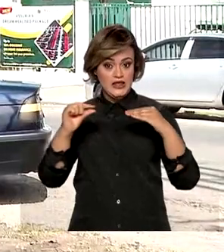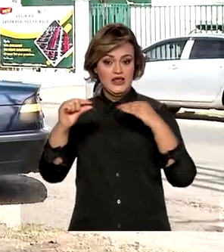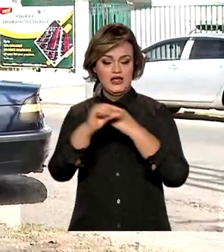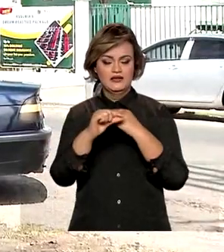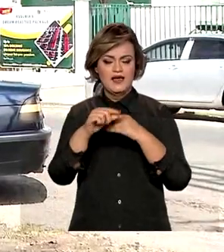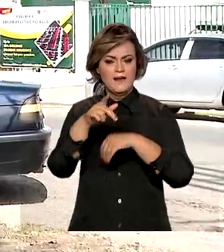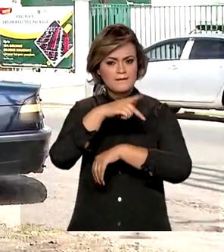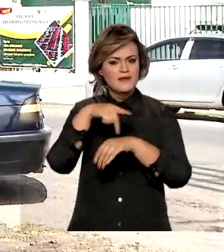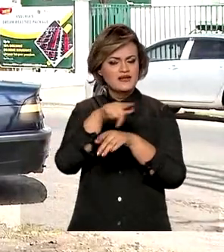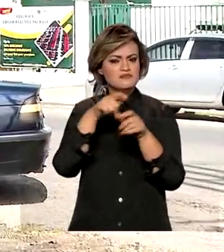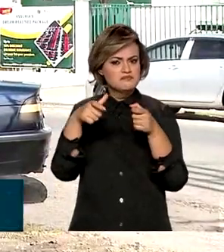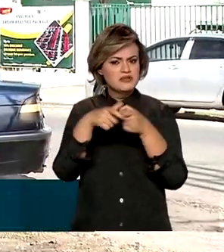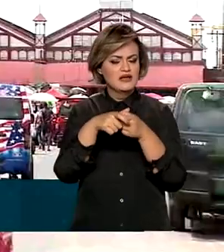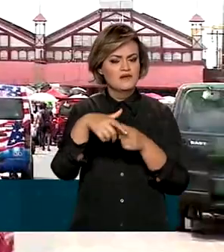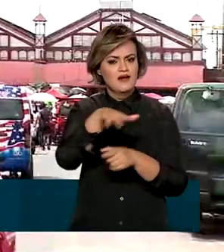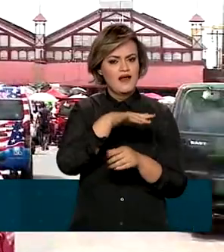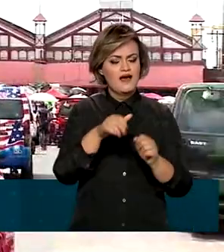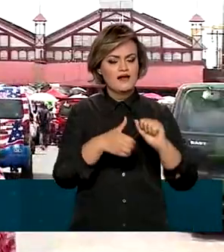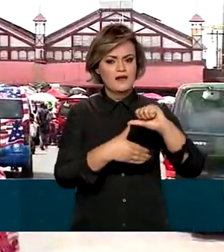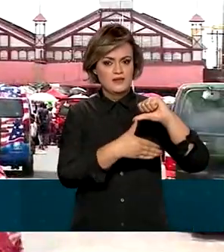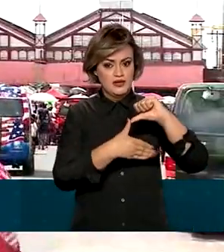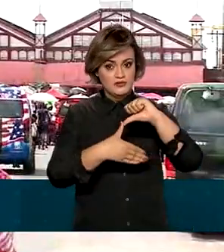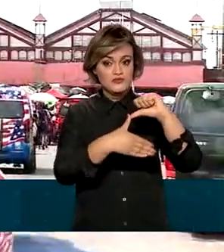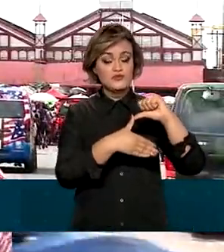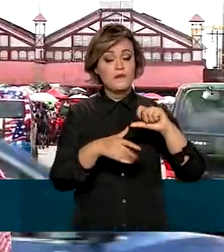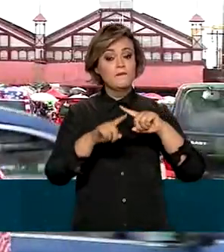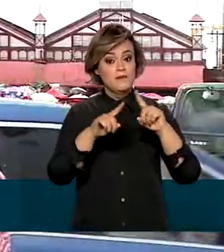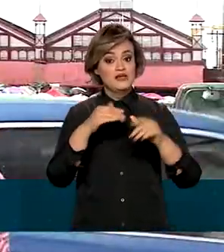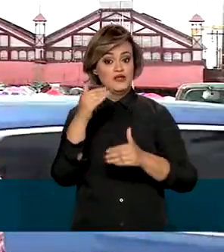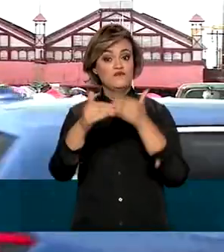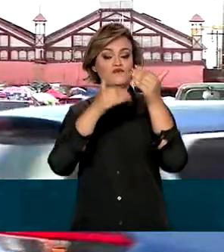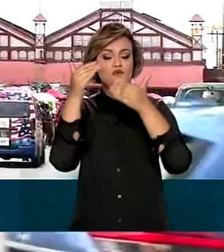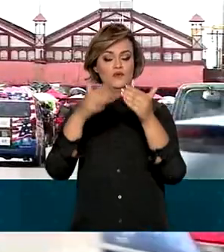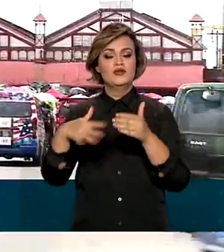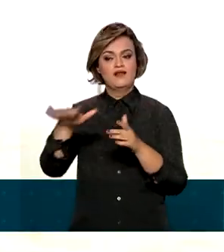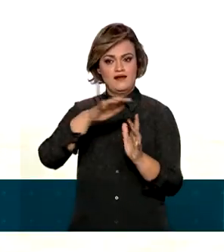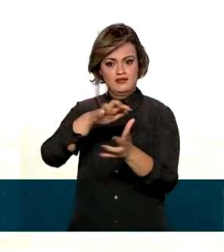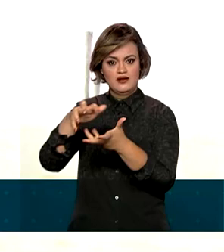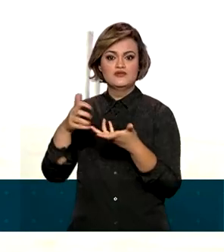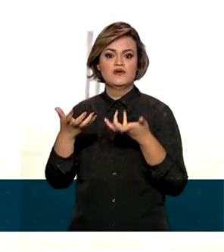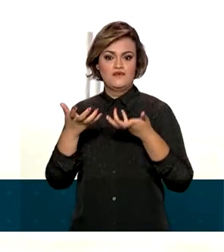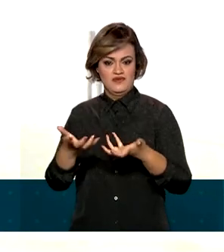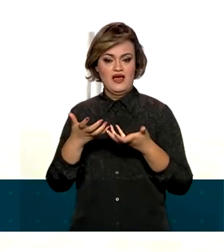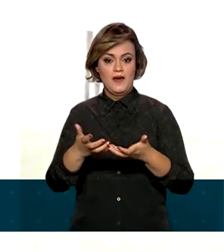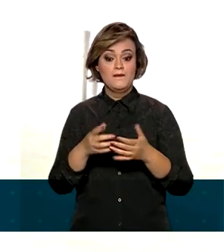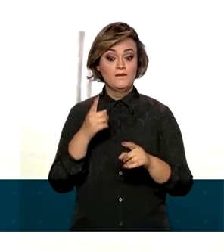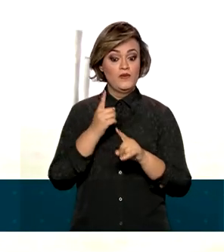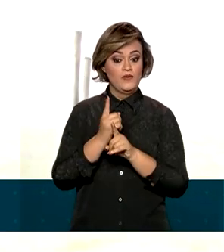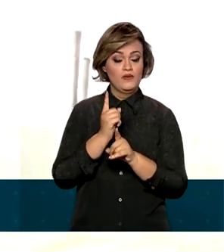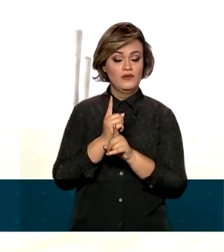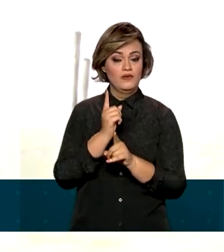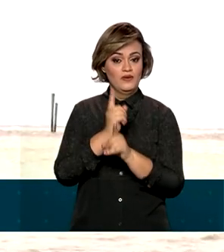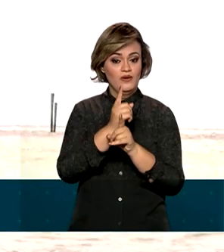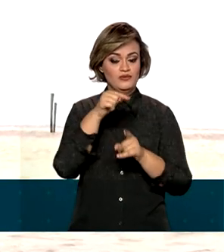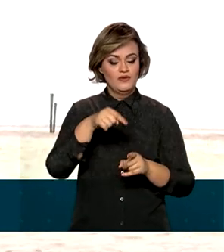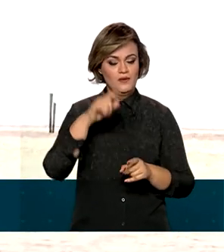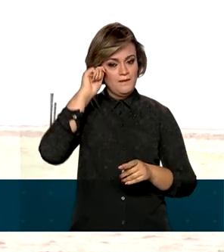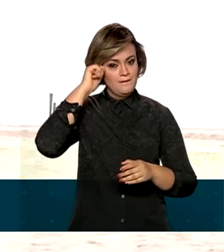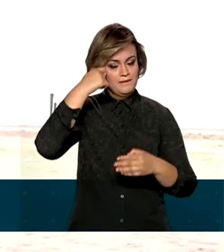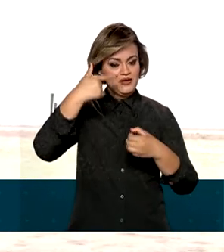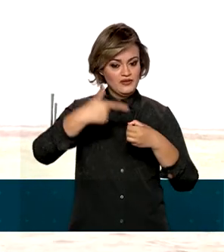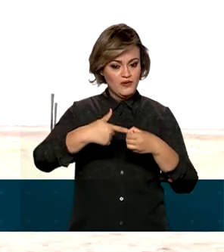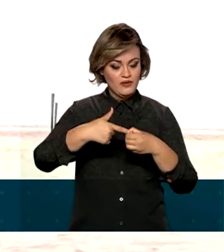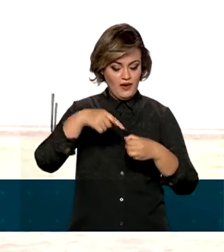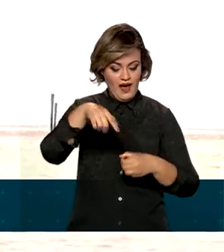menores países da América do Sul, quer ser gigante no cenário internacional. Com a descoberta de poços de petróleo nos últimos